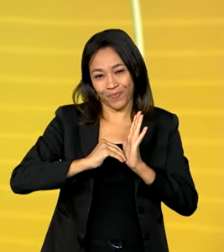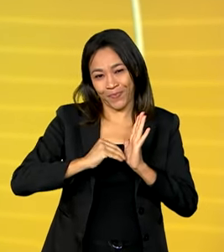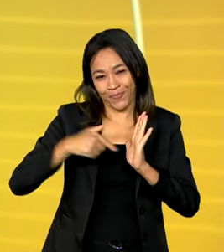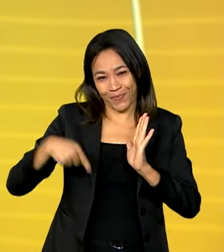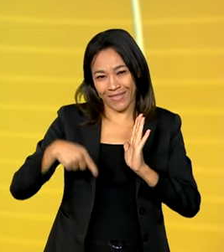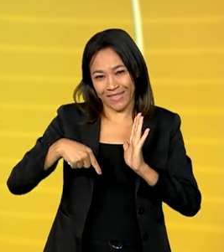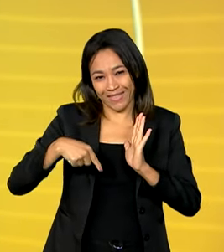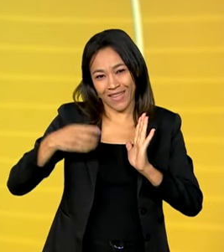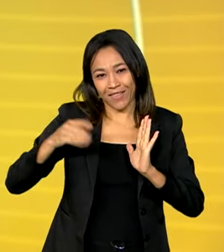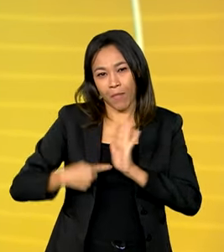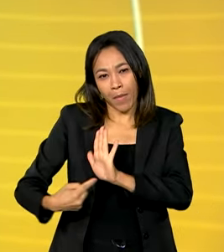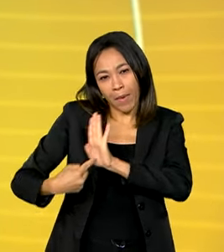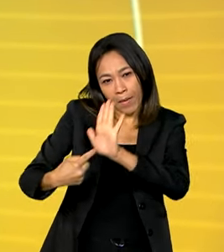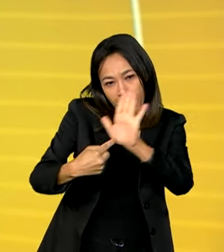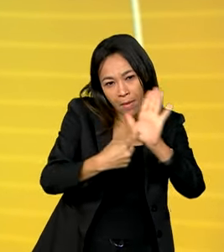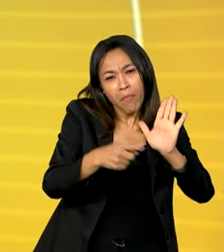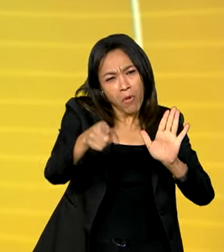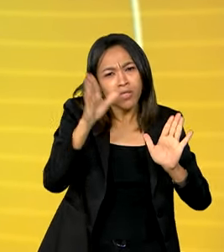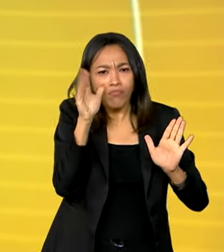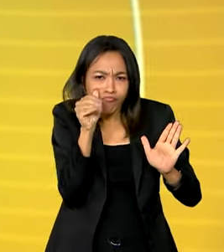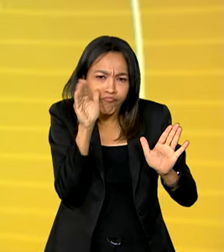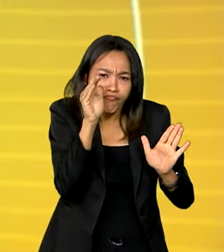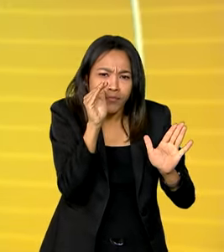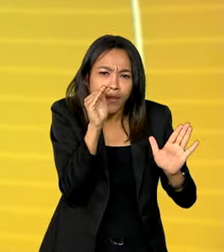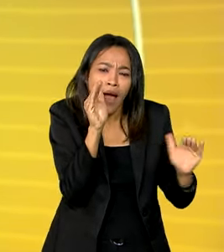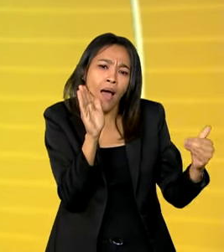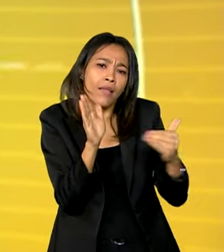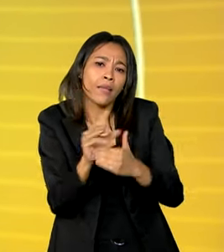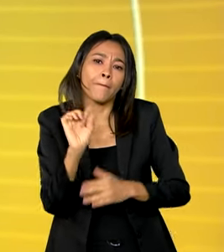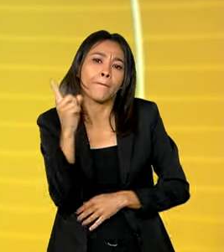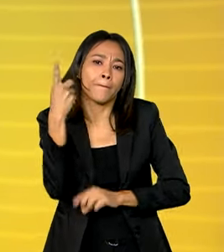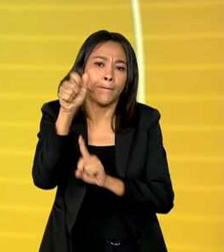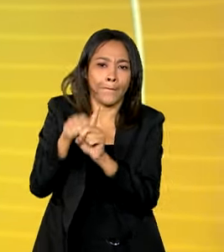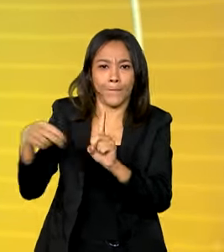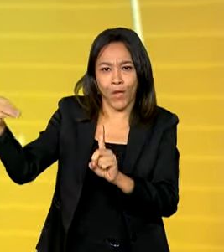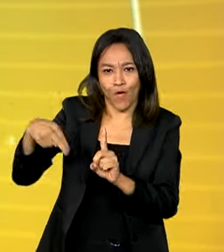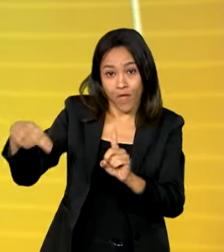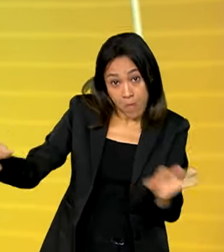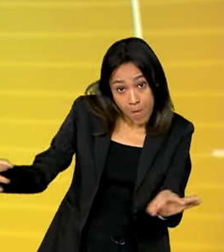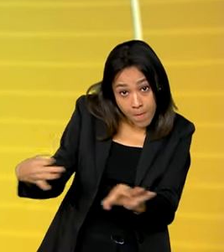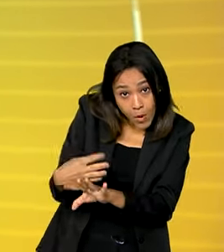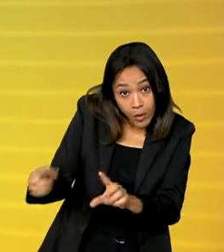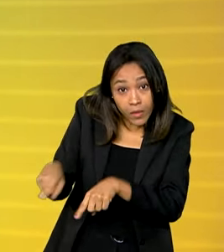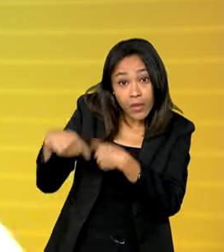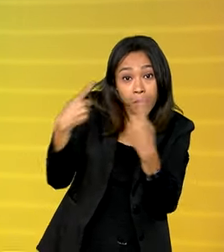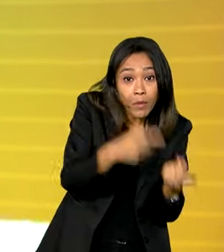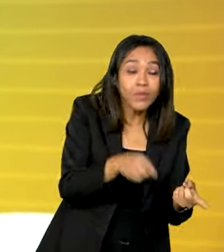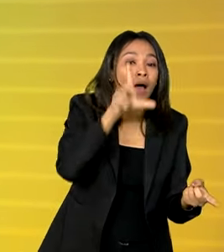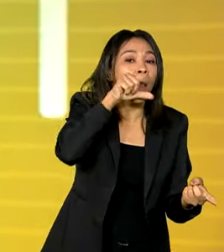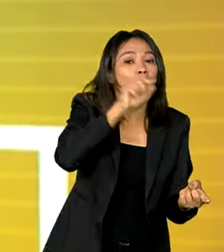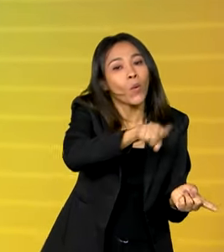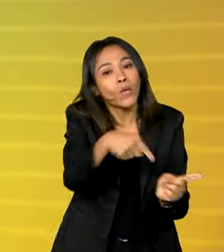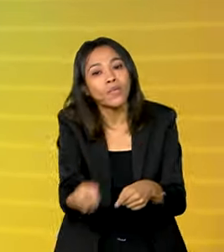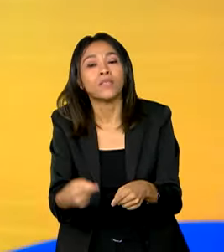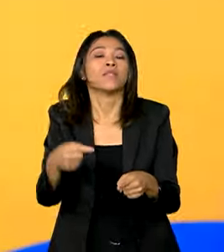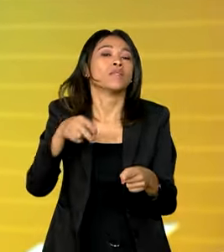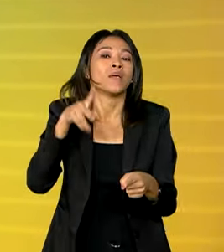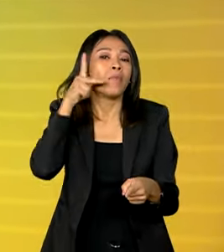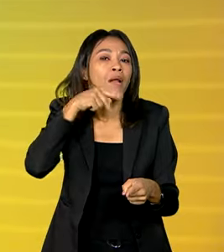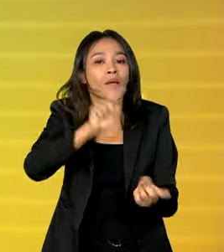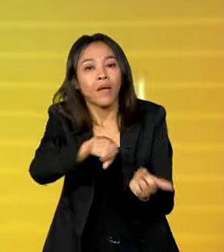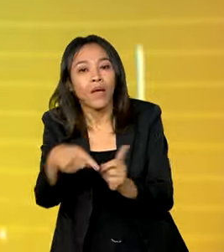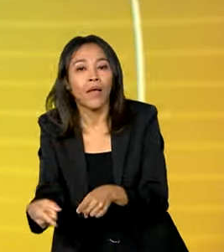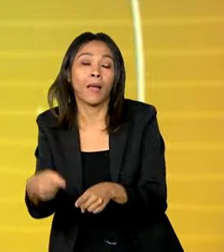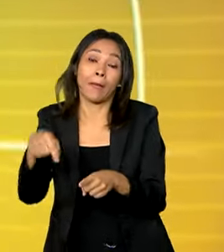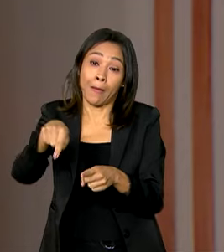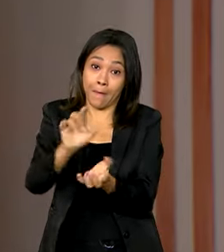Federal. Ela pode ser vista até 1º de novembro e depois passa por Alagoas, Paraíba, Pernambuco e Rio